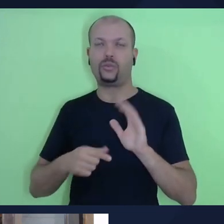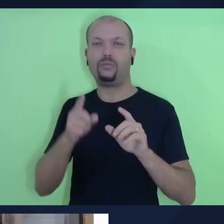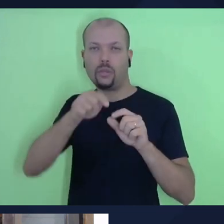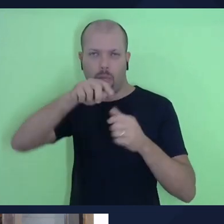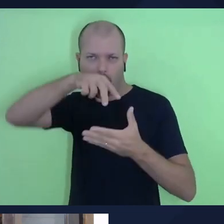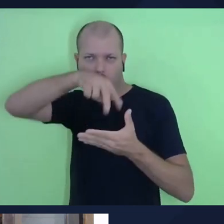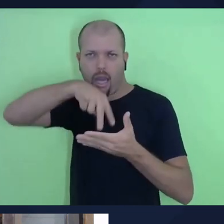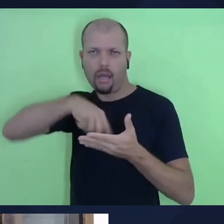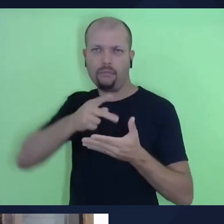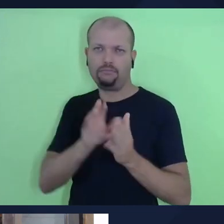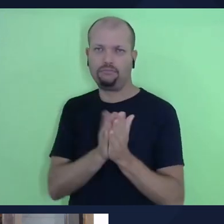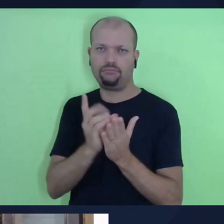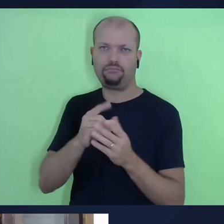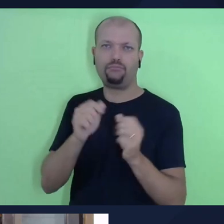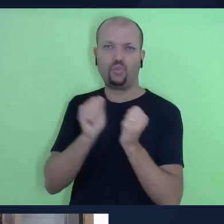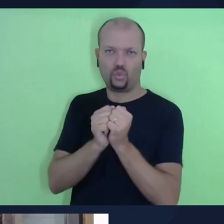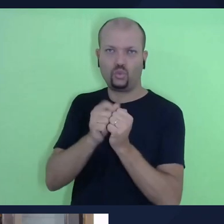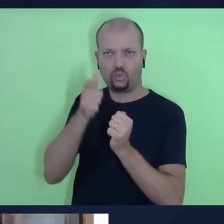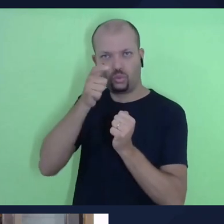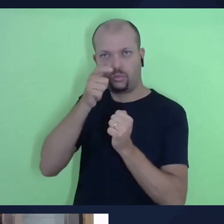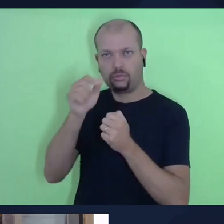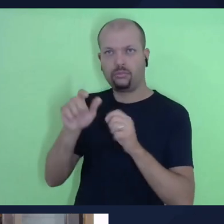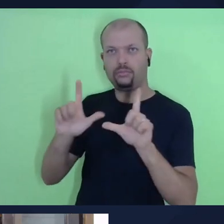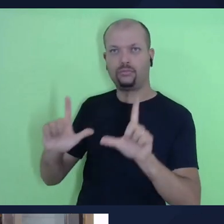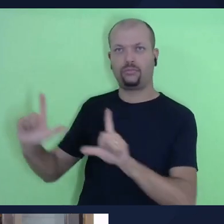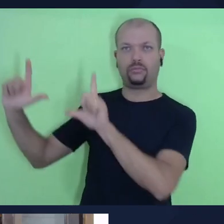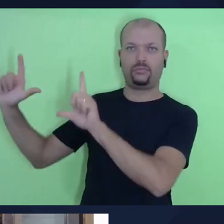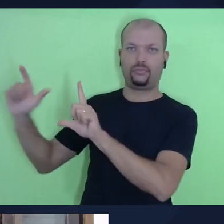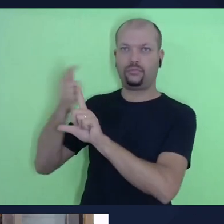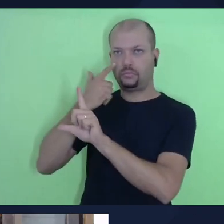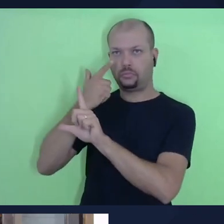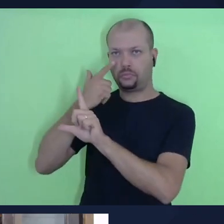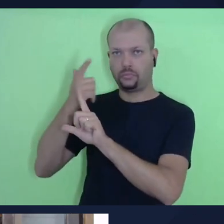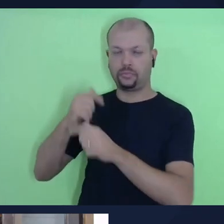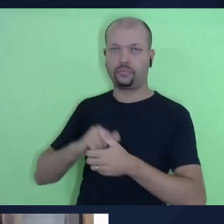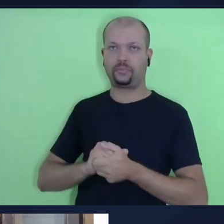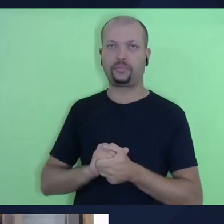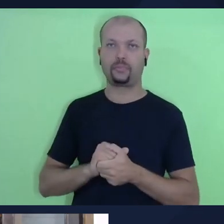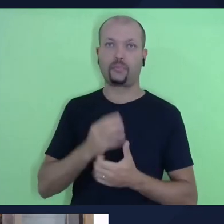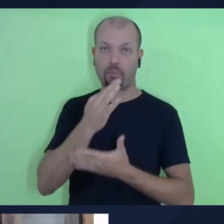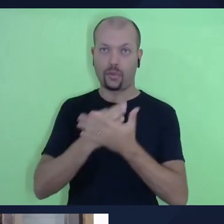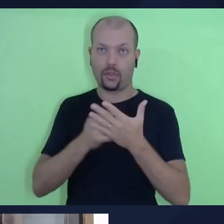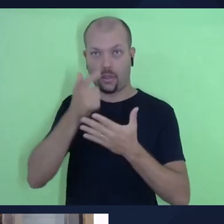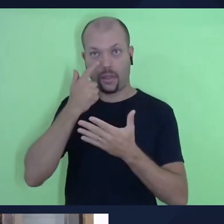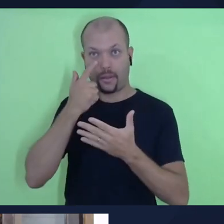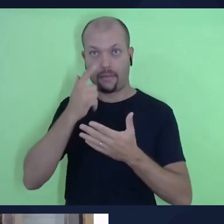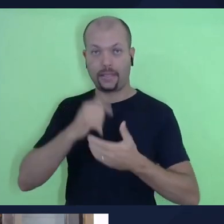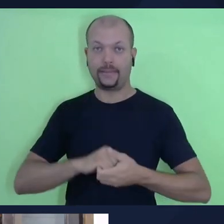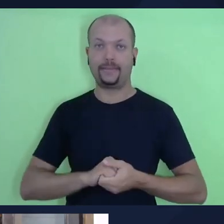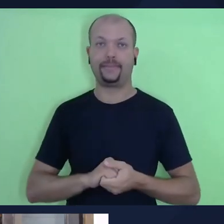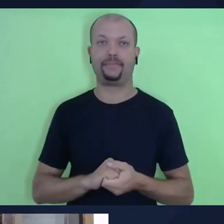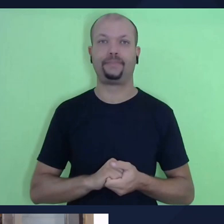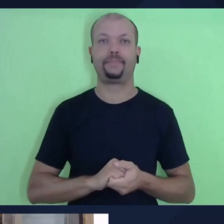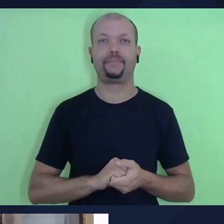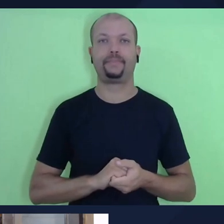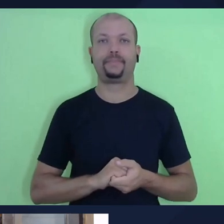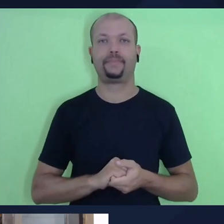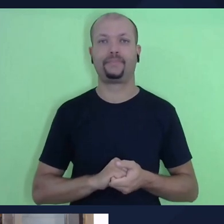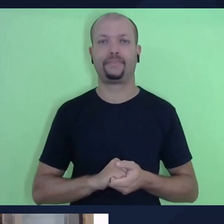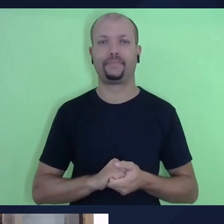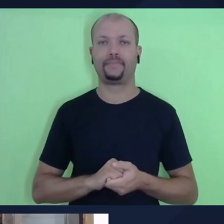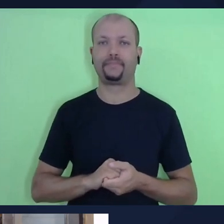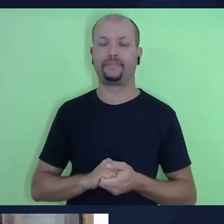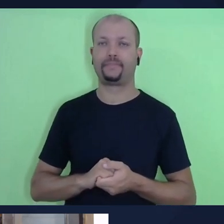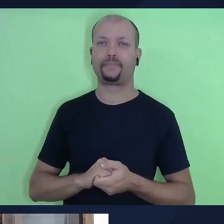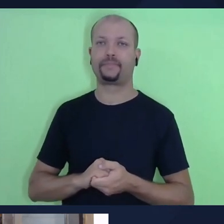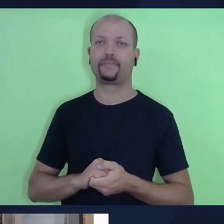ou acompanhar comigo aqui na tela que vai aparecer pra você. Esse é o texto que leremos antes de entrarmos na temática desta semana.